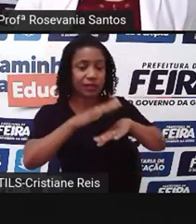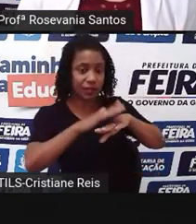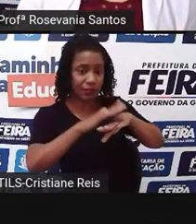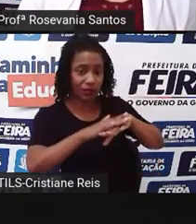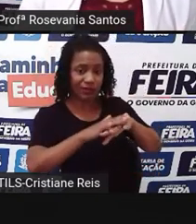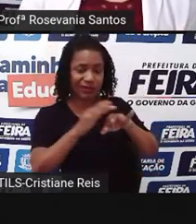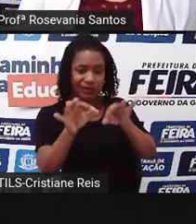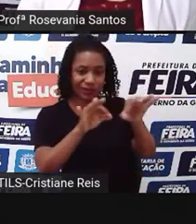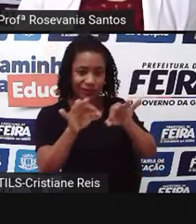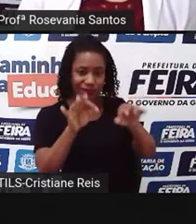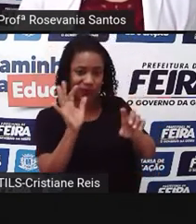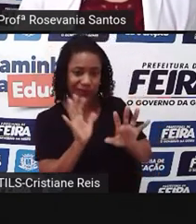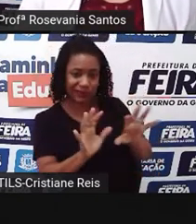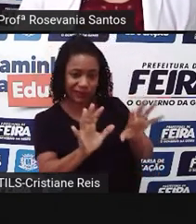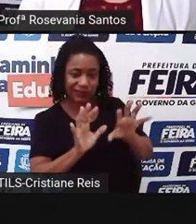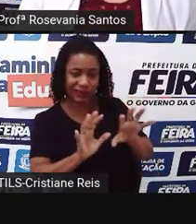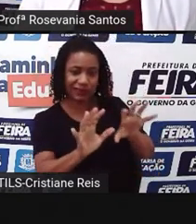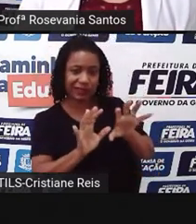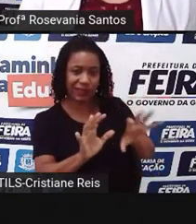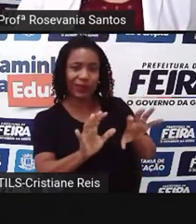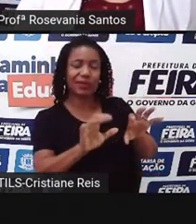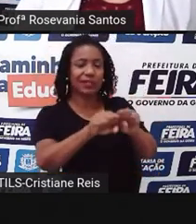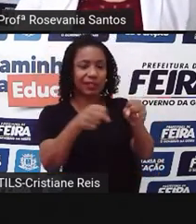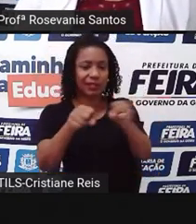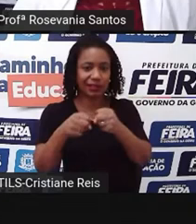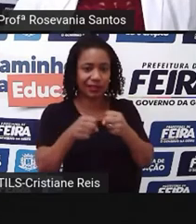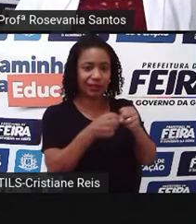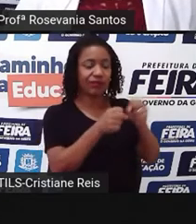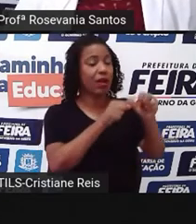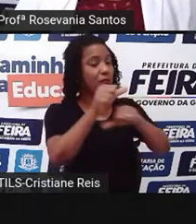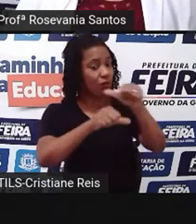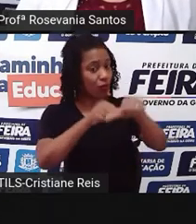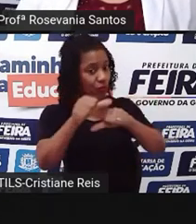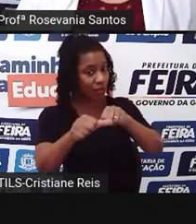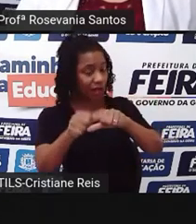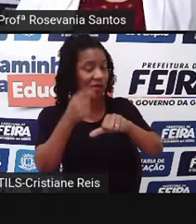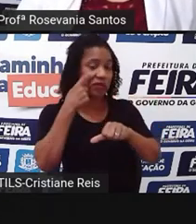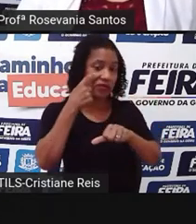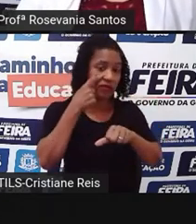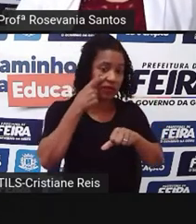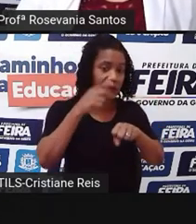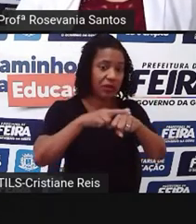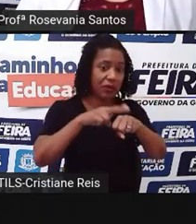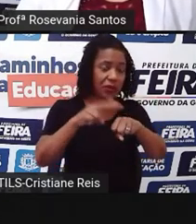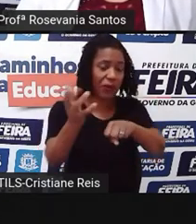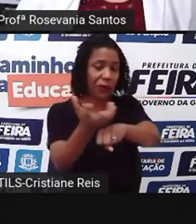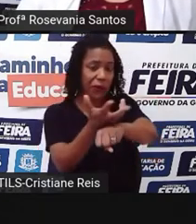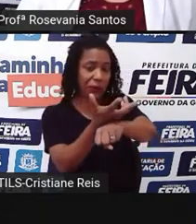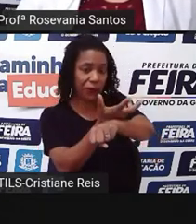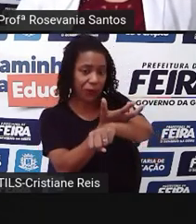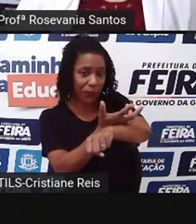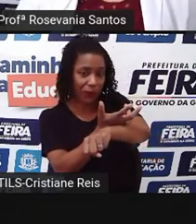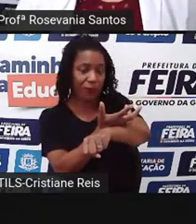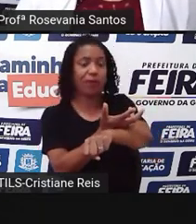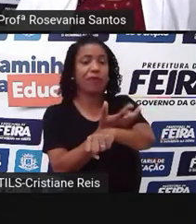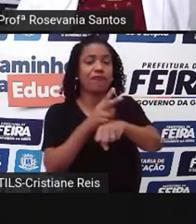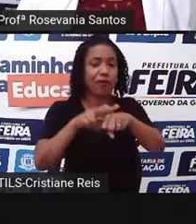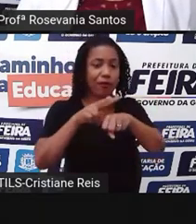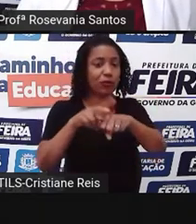que você vai ter aí nessa área de campos, né. A quantidade de chuva também, se tiver um período de estiagem.